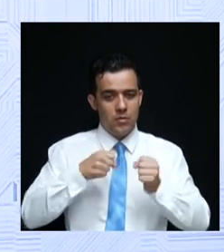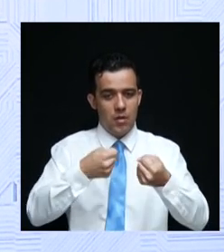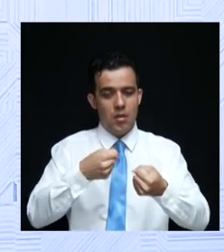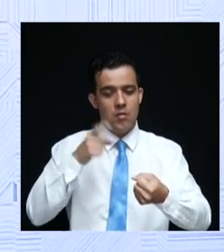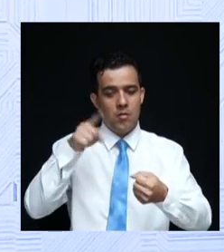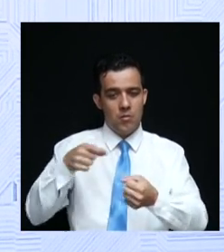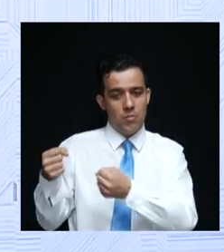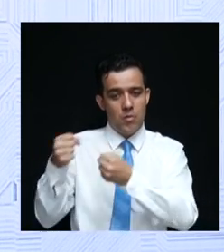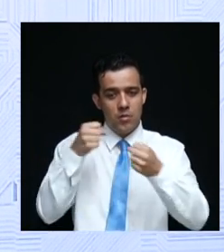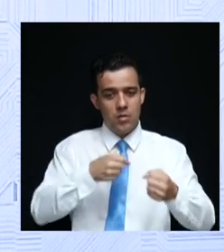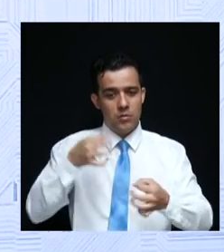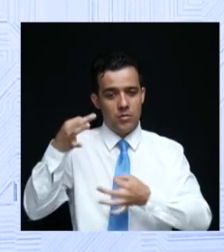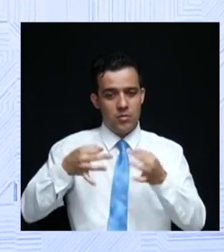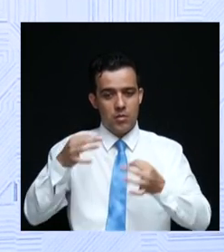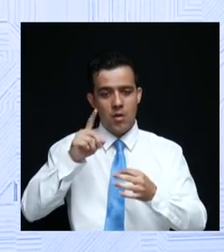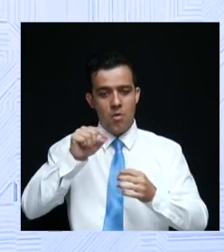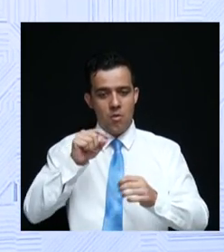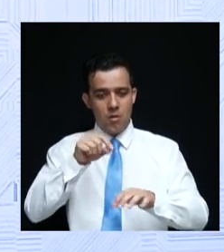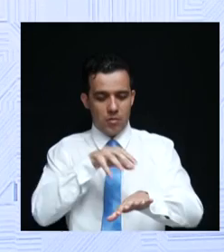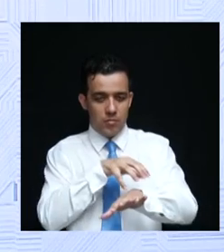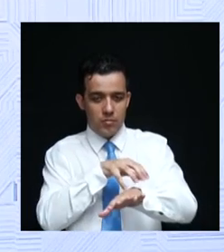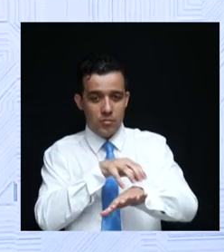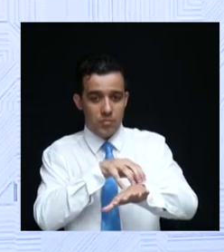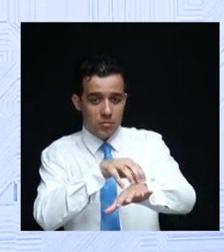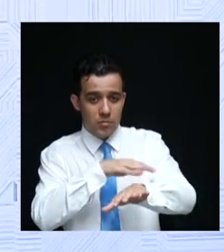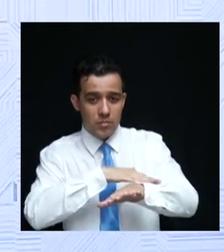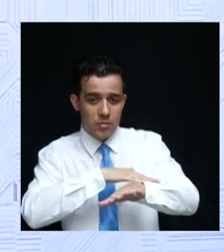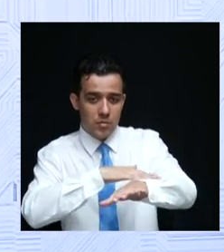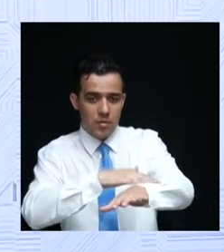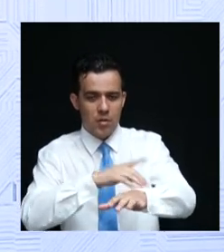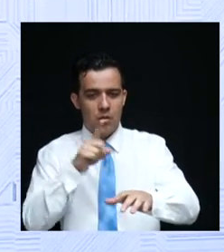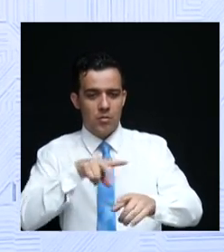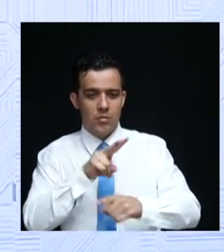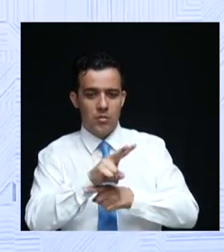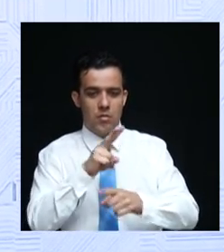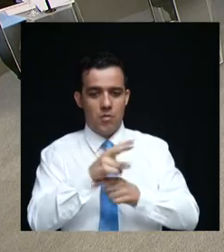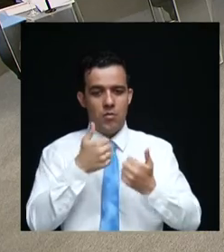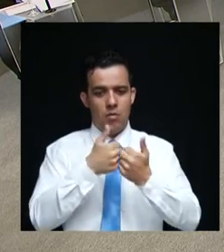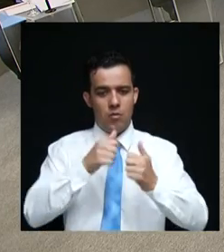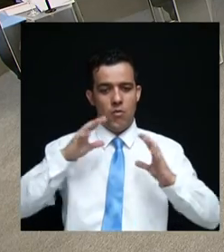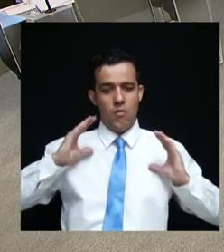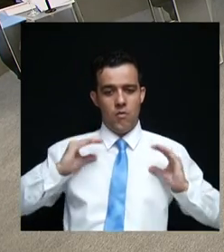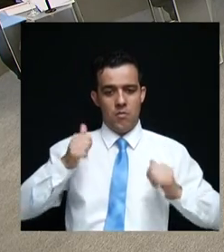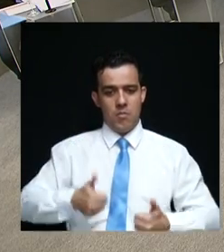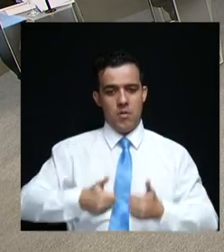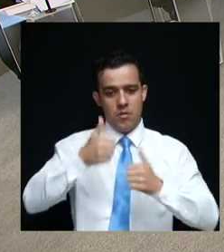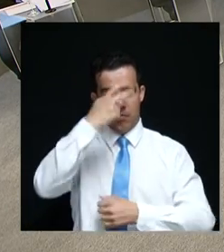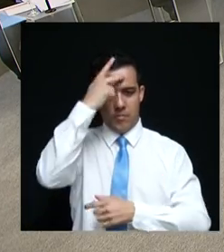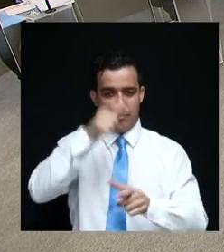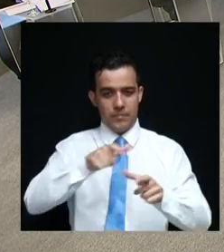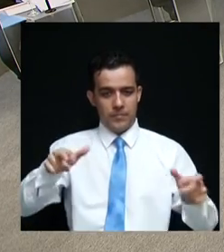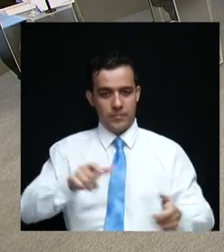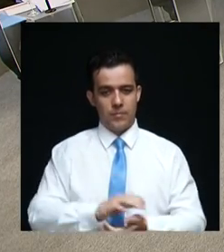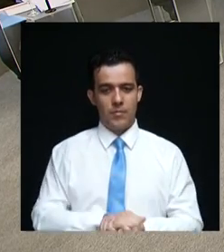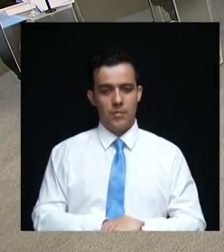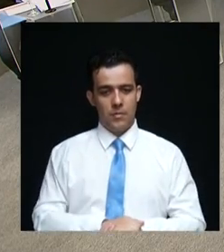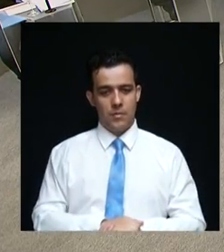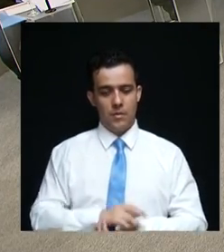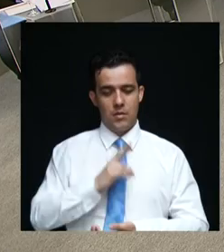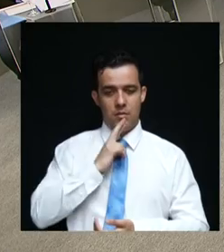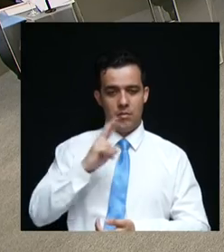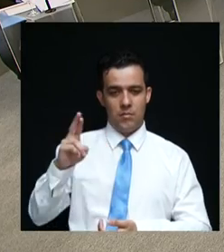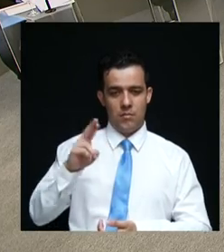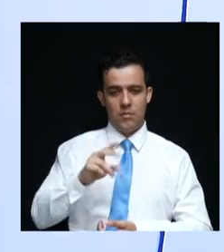Judiciário para melhorar a condição de trafegabilidade preservando os ônibus e garantindo um conforto melhor ao usuário. Daniel Vilela, um minuto para o seu comentário.